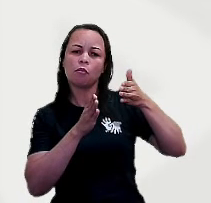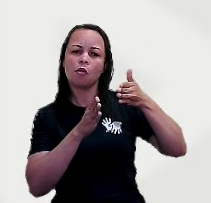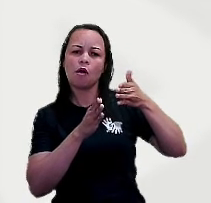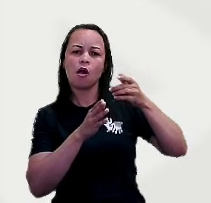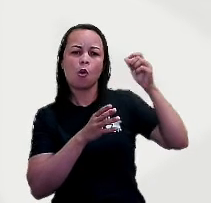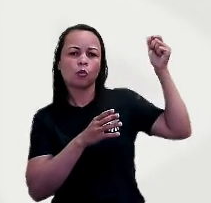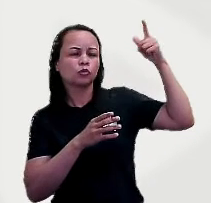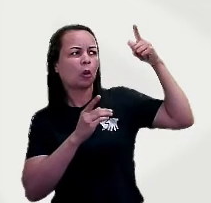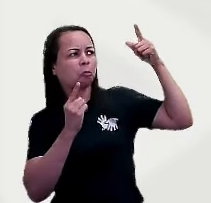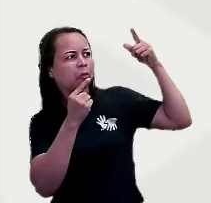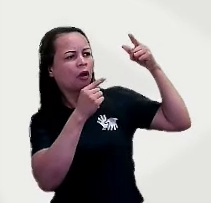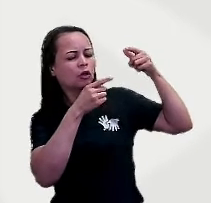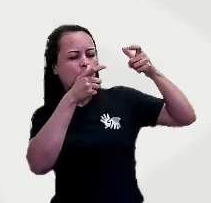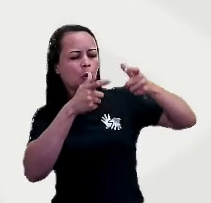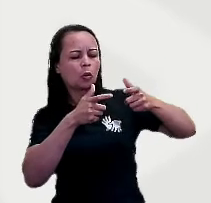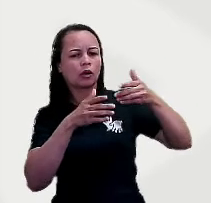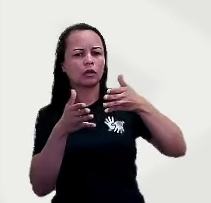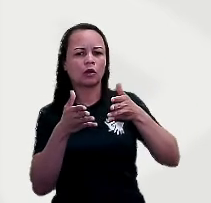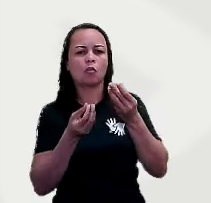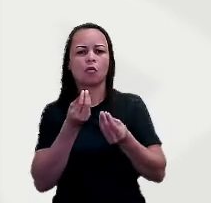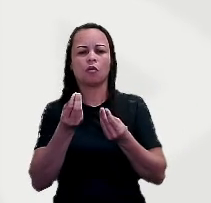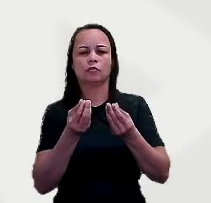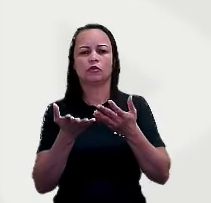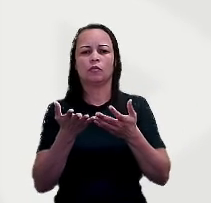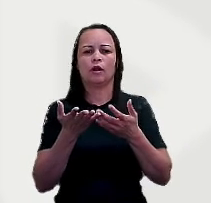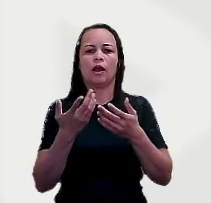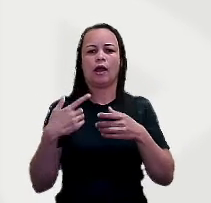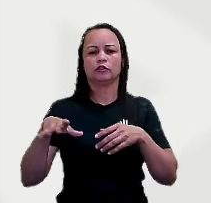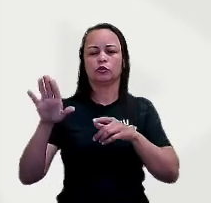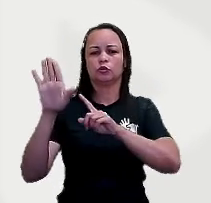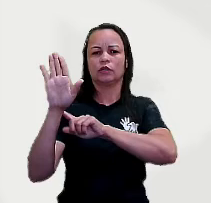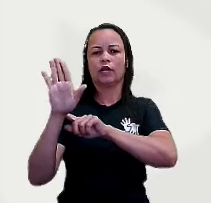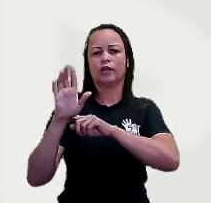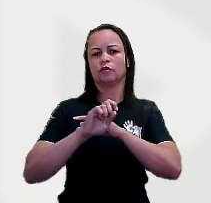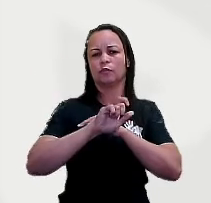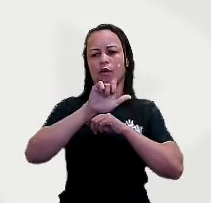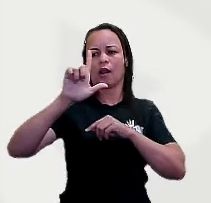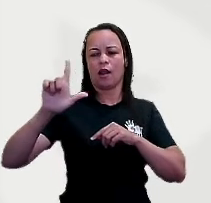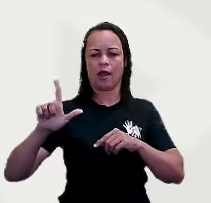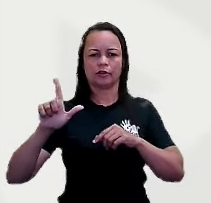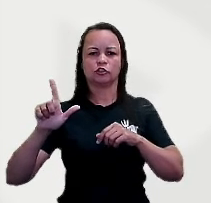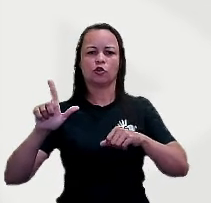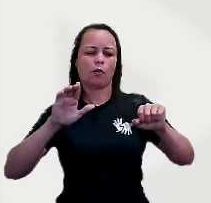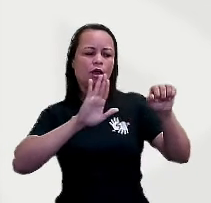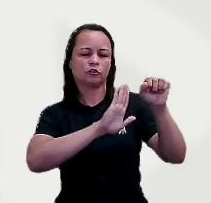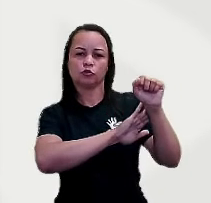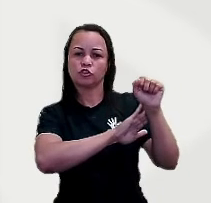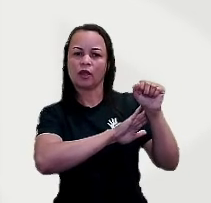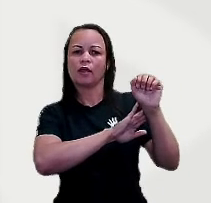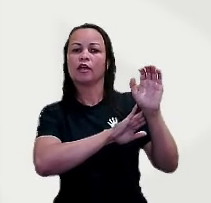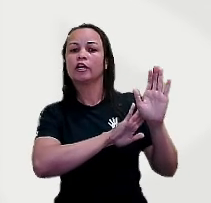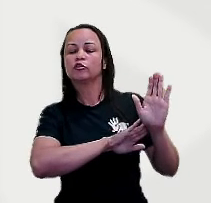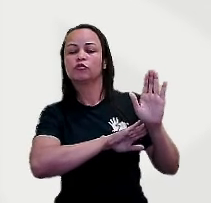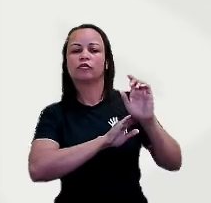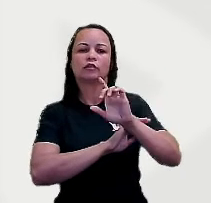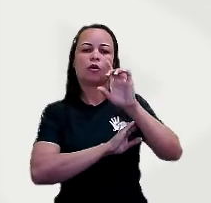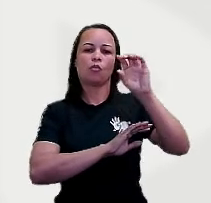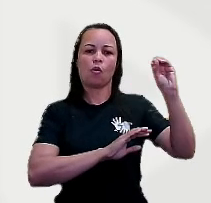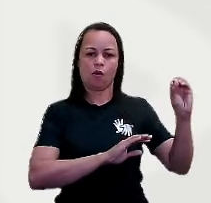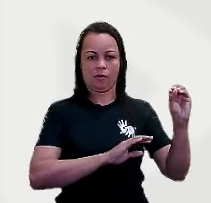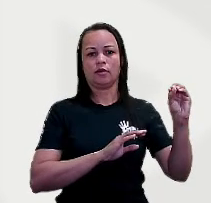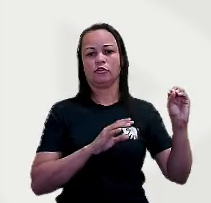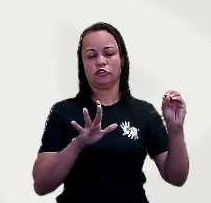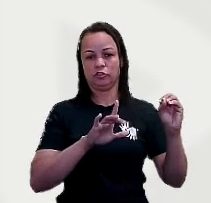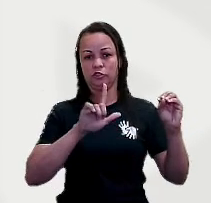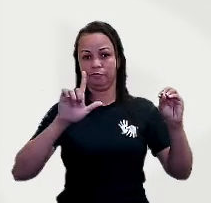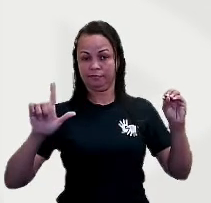gente vai fazer para identificar esses pontos cardeais. O meu braço direito vai estar apontando para o leste, o meu braço esquerdo vai estar apontando para o oeste,